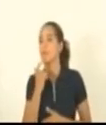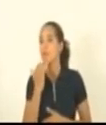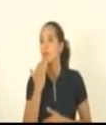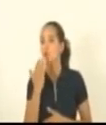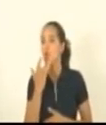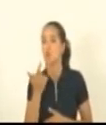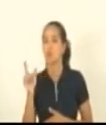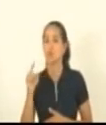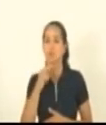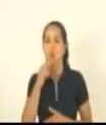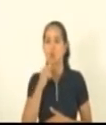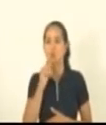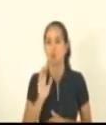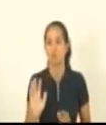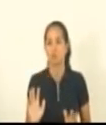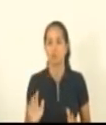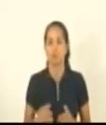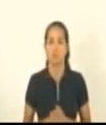de dúvidas.